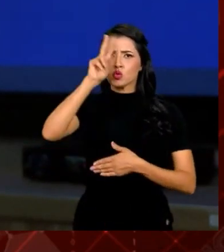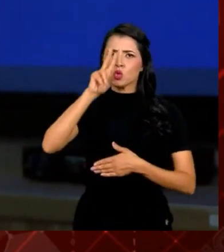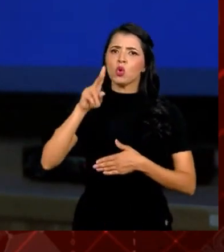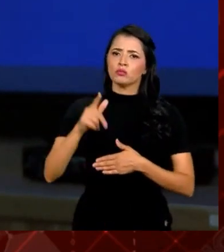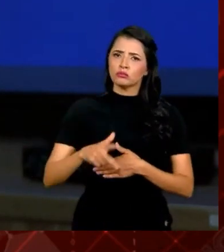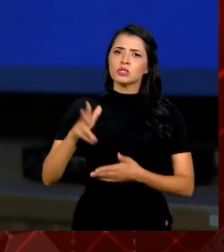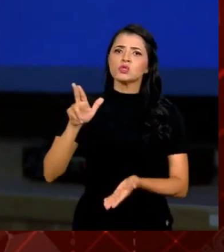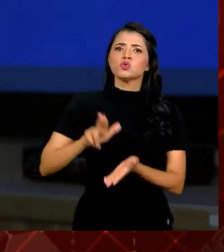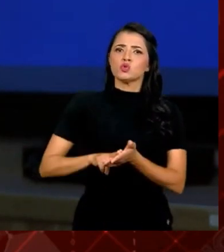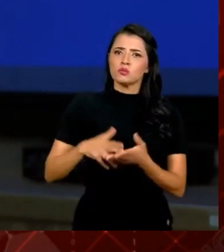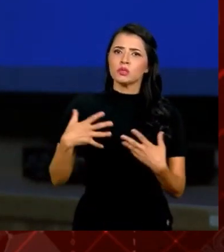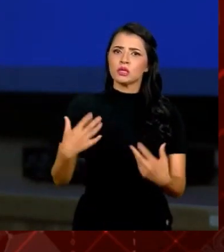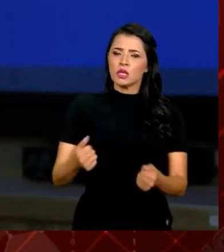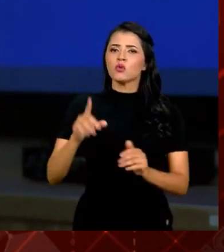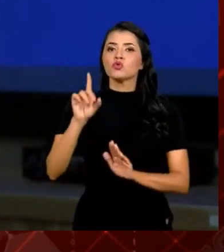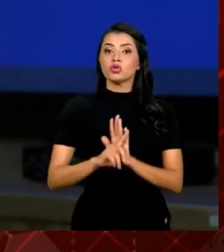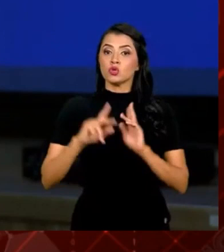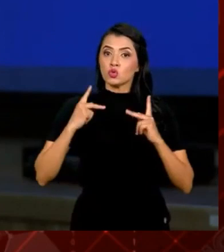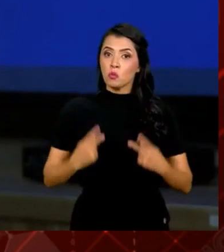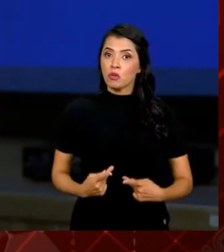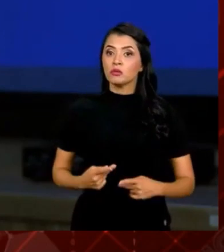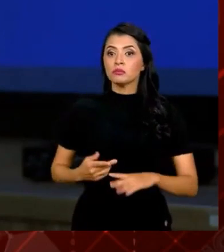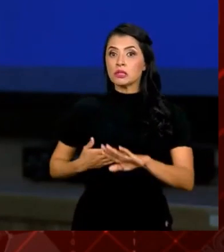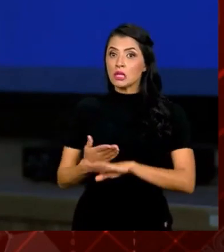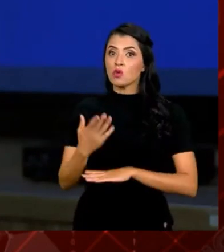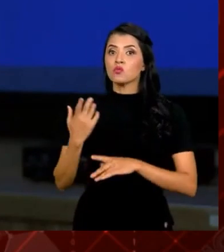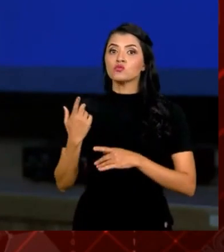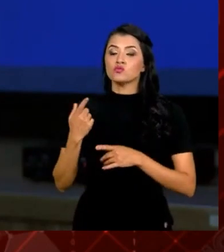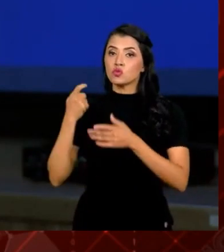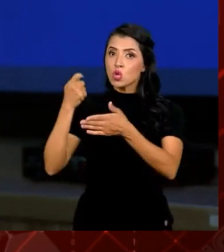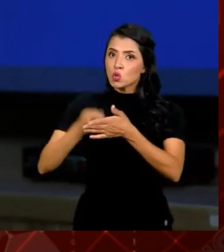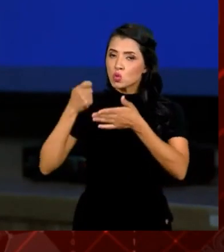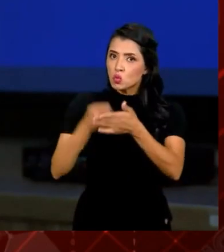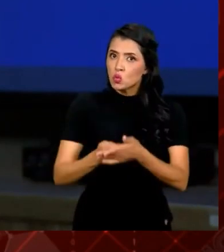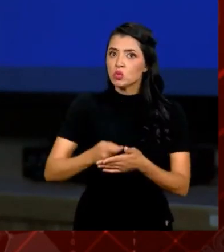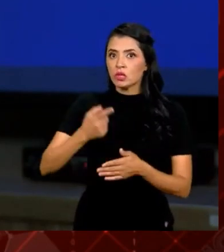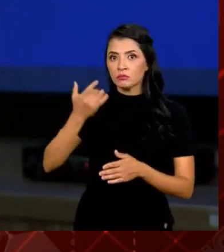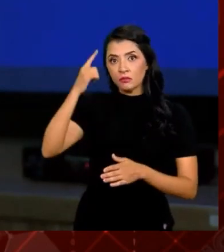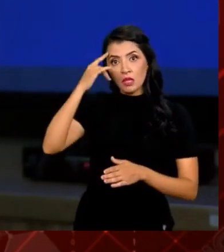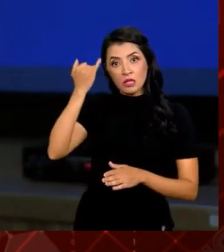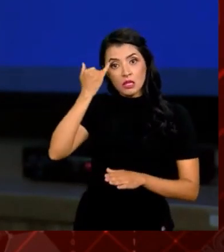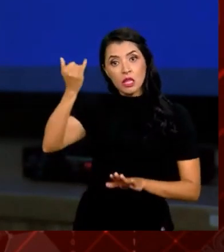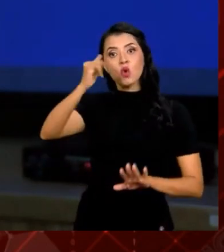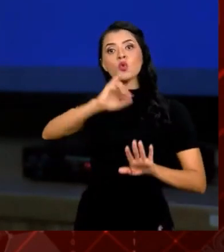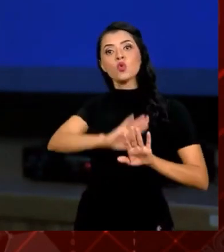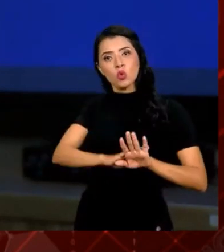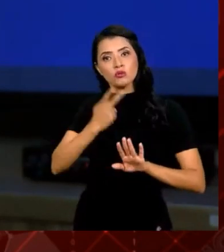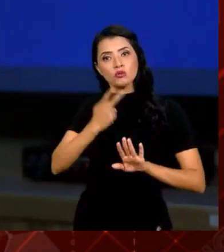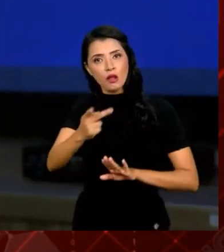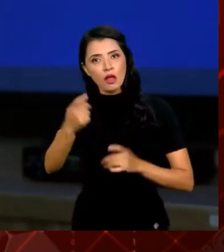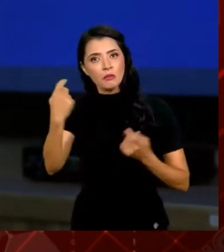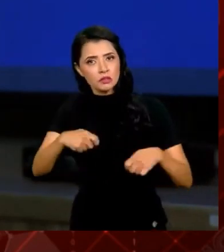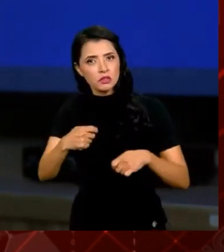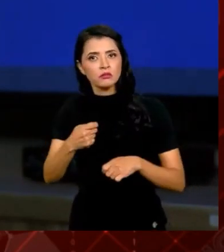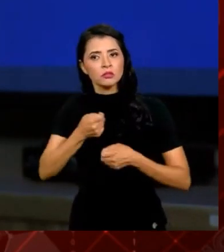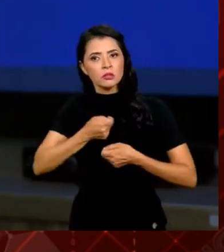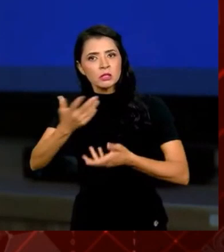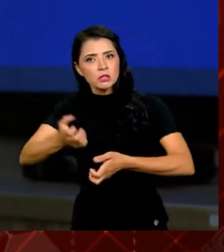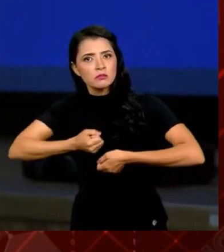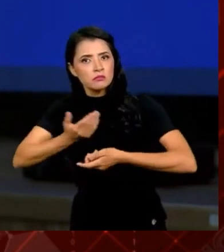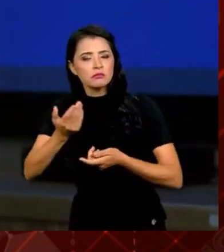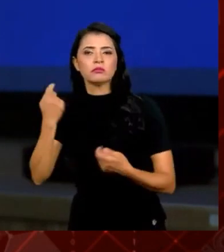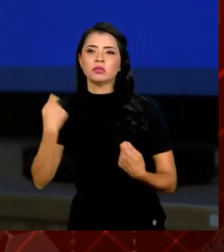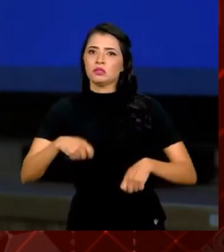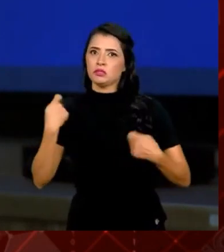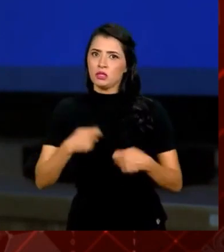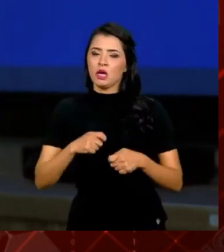cabe a todos os defensores dos direitos humanos. Nós temos que entrar numa luta ideológica, entrar numa batalha ideológica. Nós temos que falar, nós temos que dizer... Obrigado, Daniel, os poucos são melhores